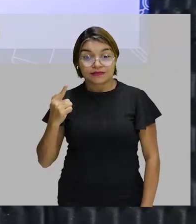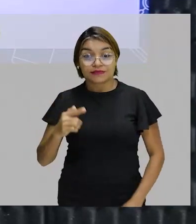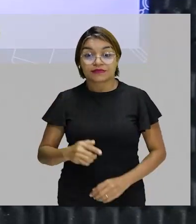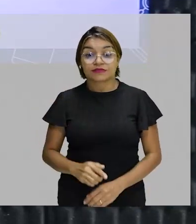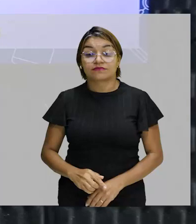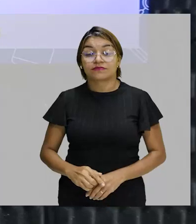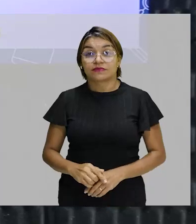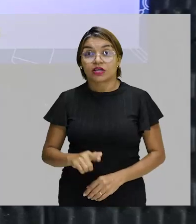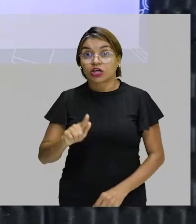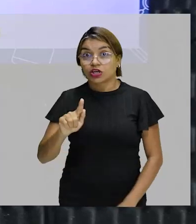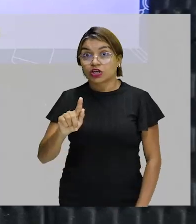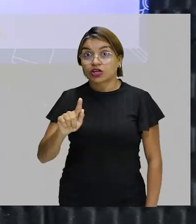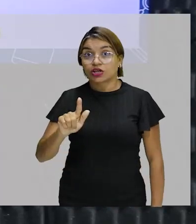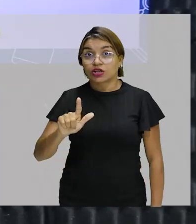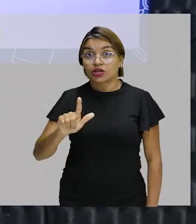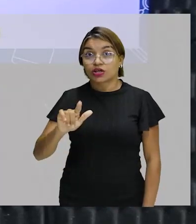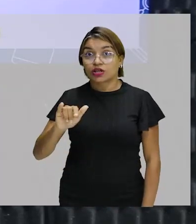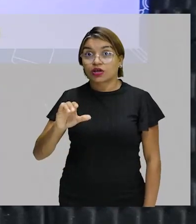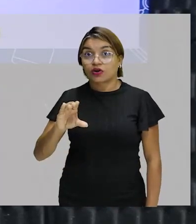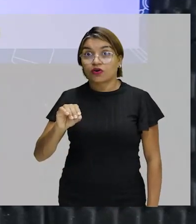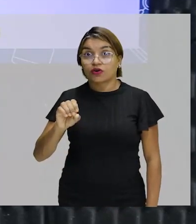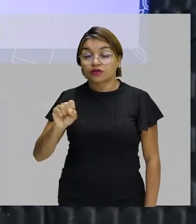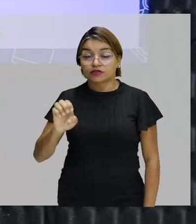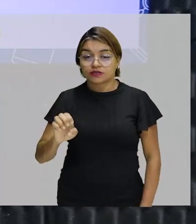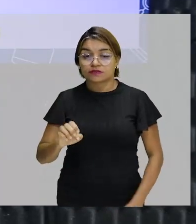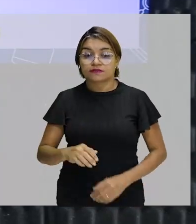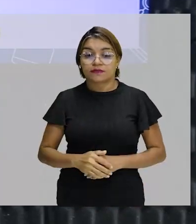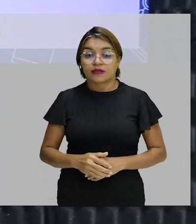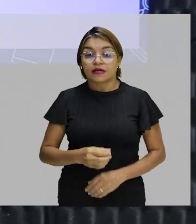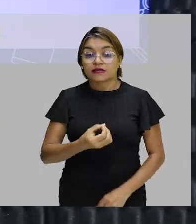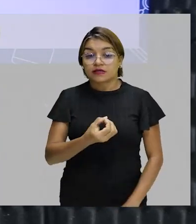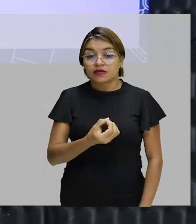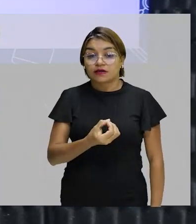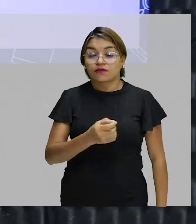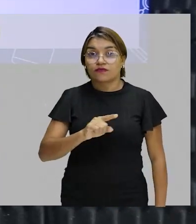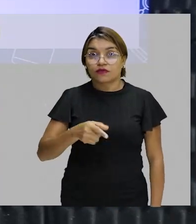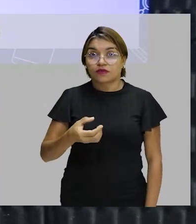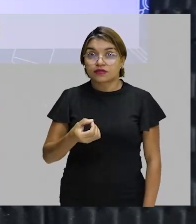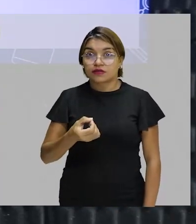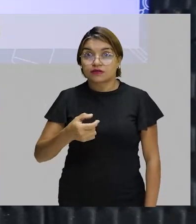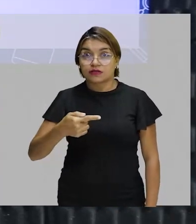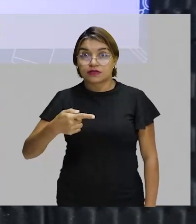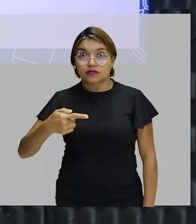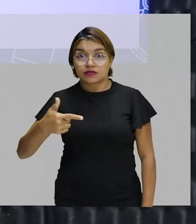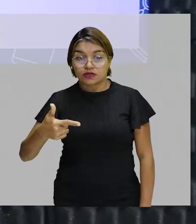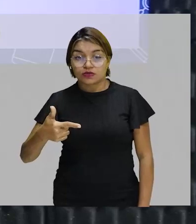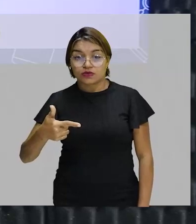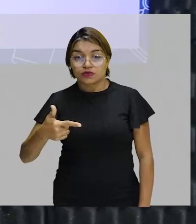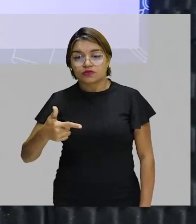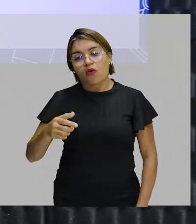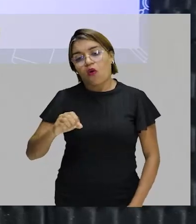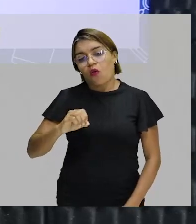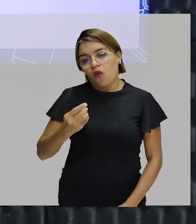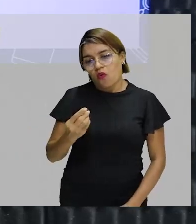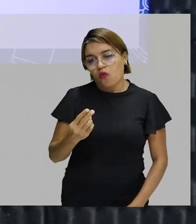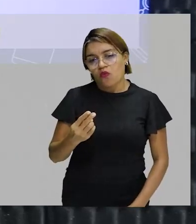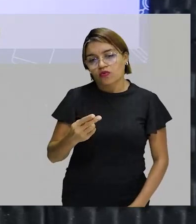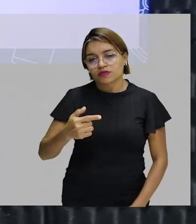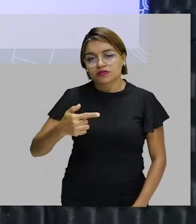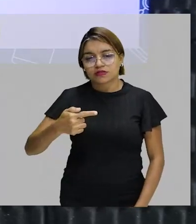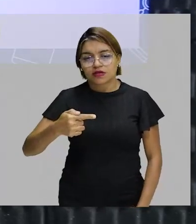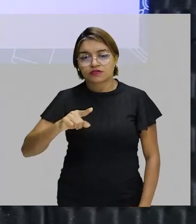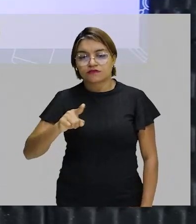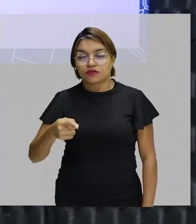glicose. Ok? 0,072, eu posso escrever como 7,2 vezes